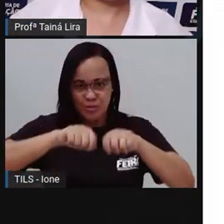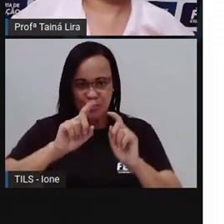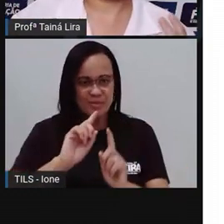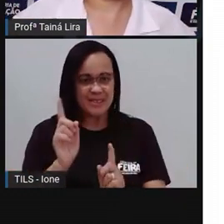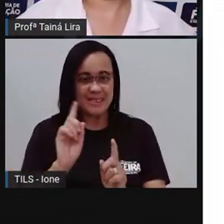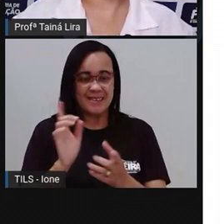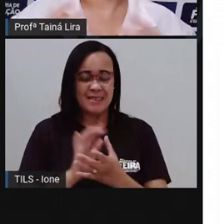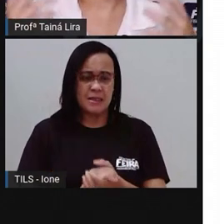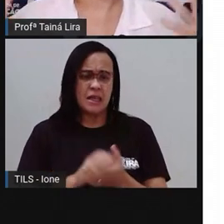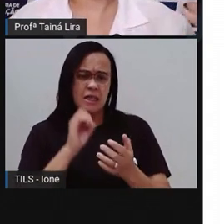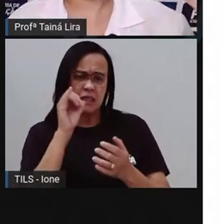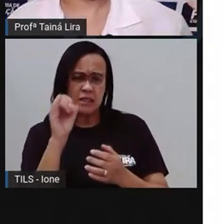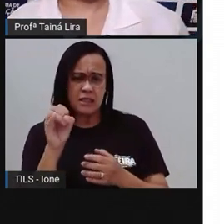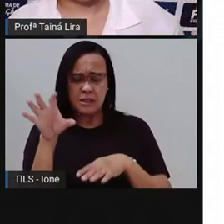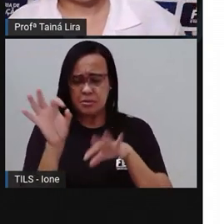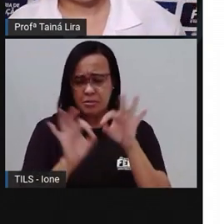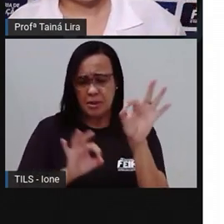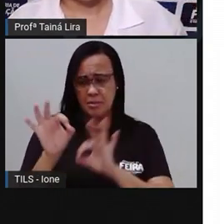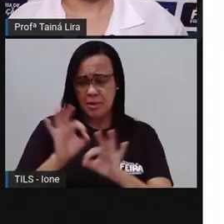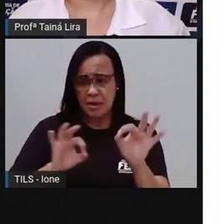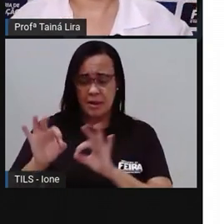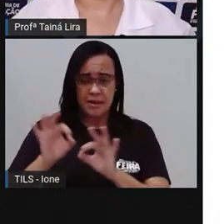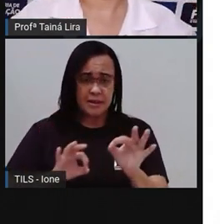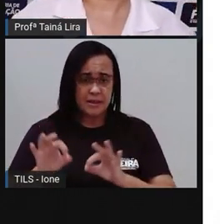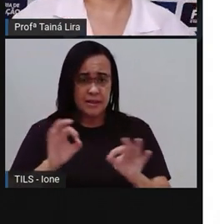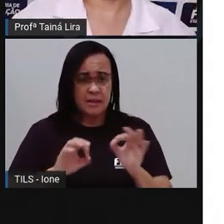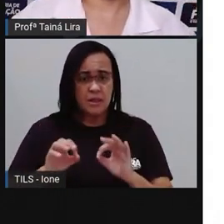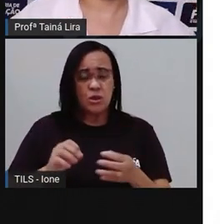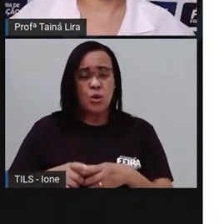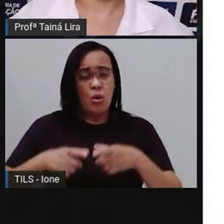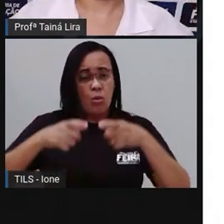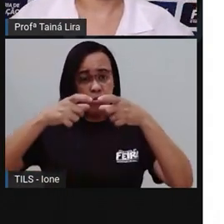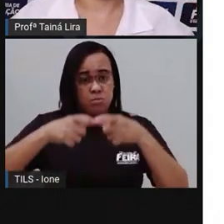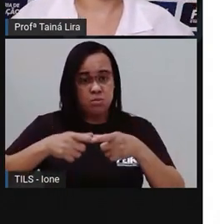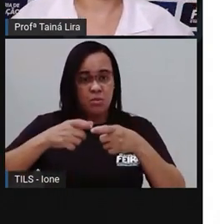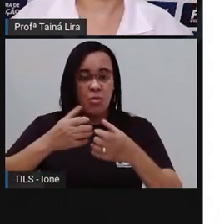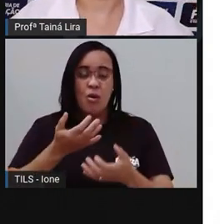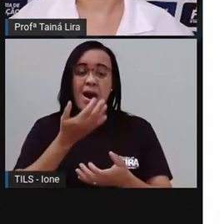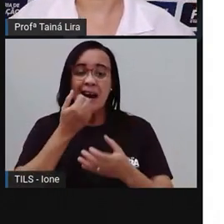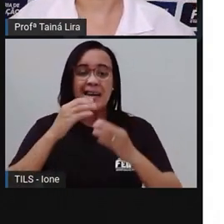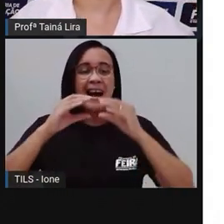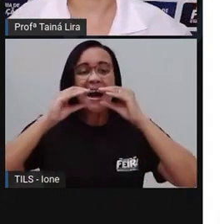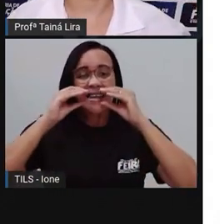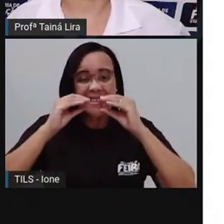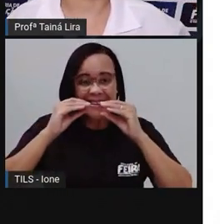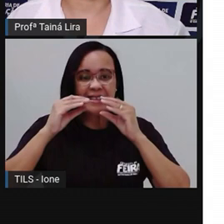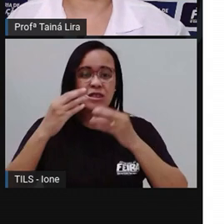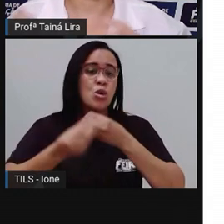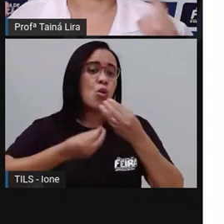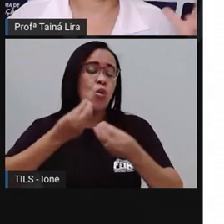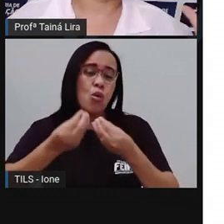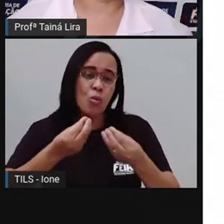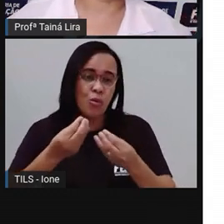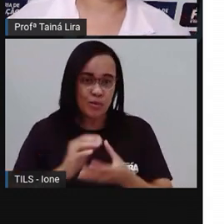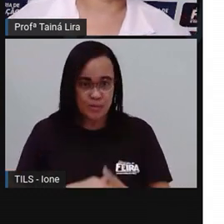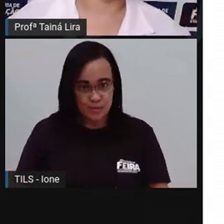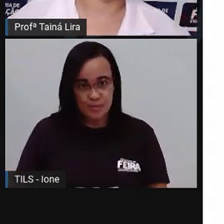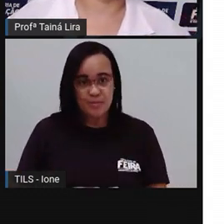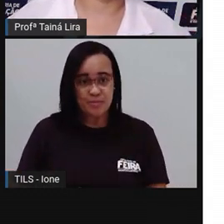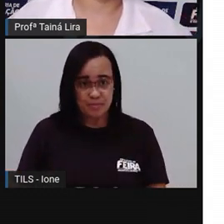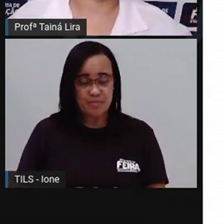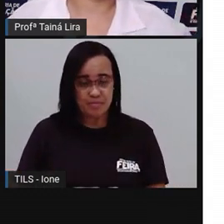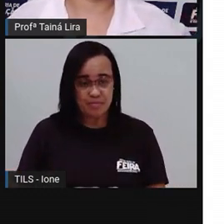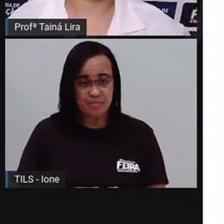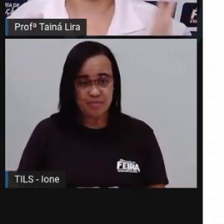preparando para um sanduíche, então pode ser ali, né, sanduíche, vamos supor que seja ali um sanduíche